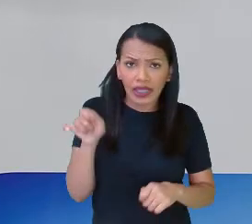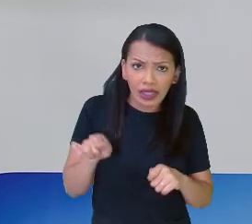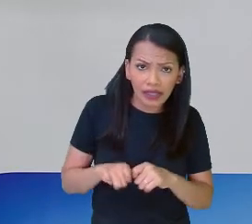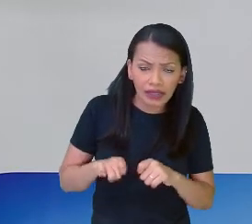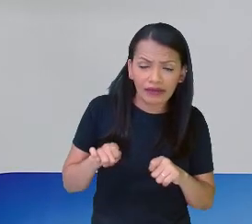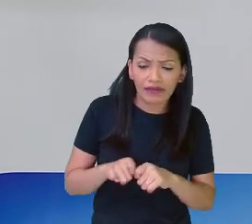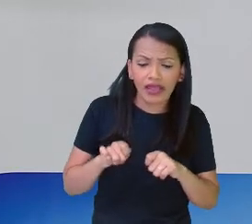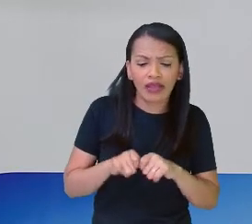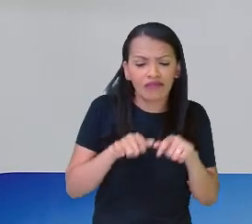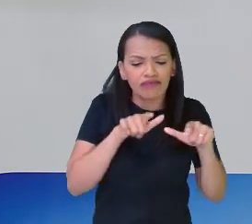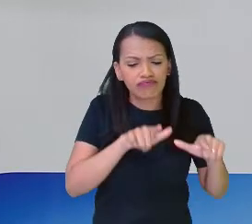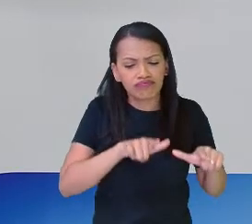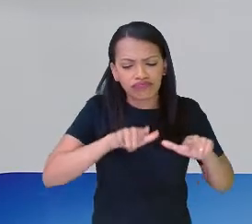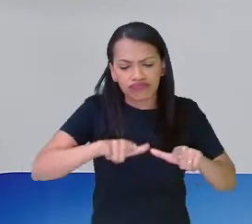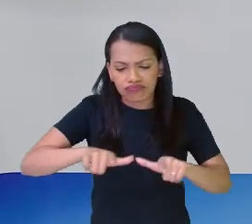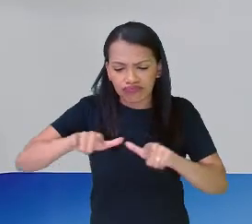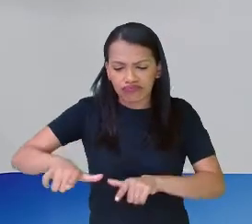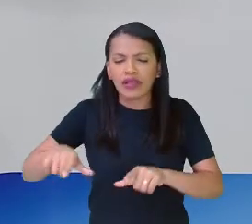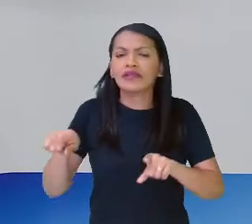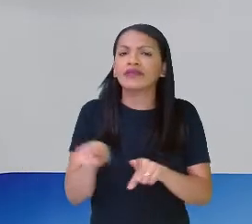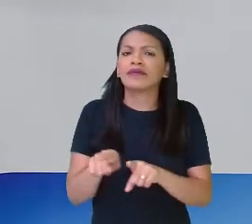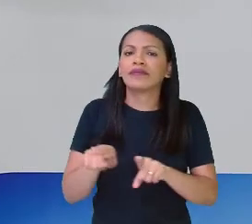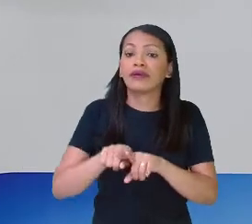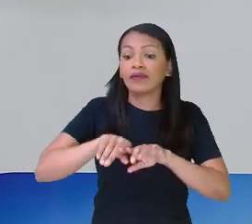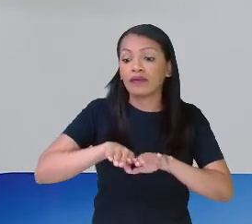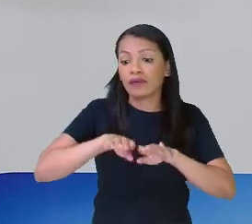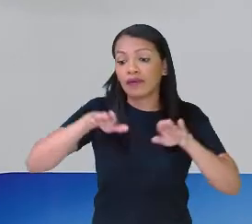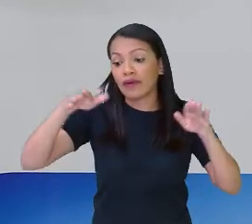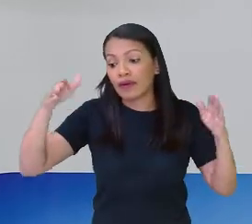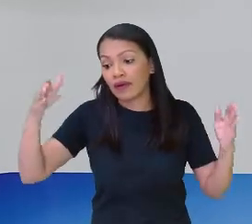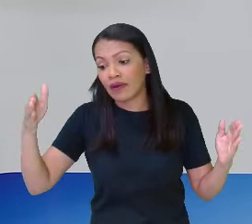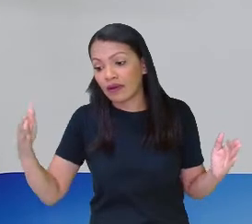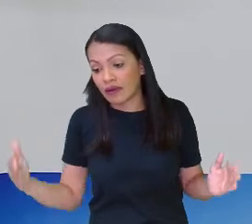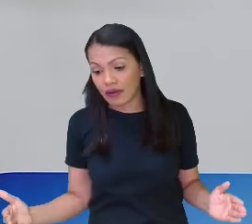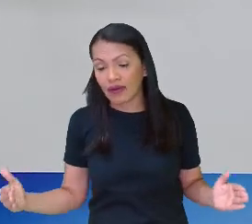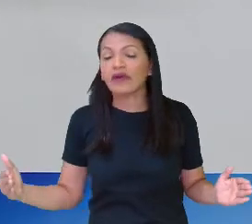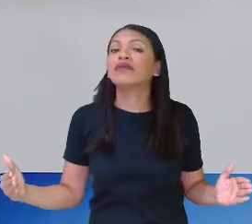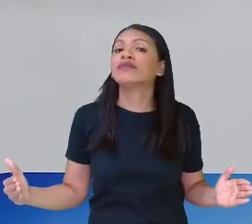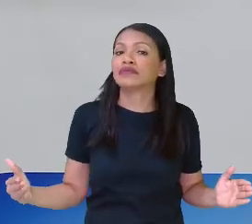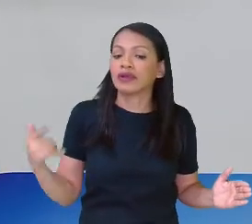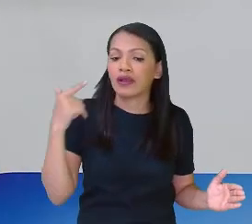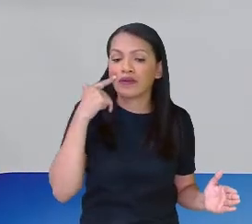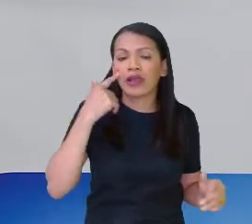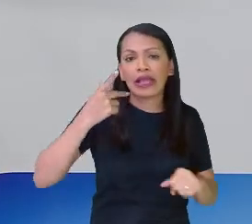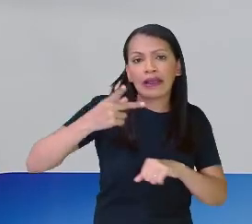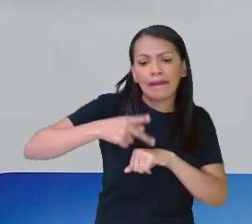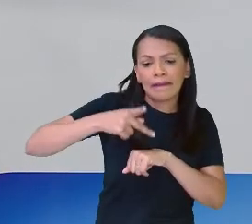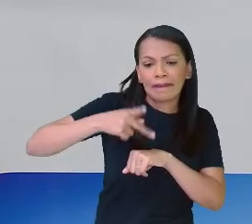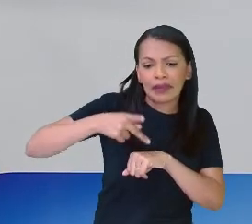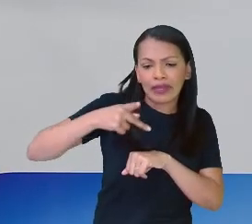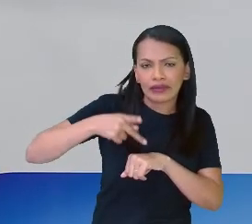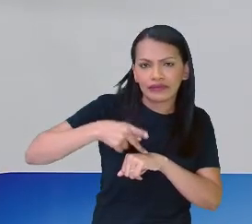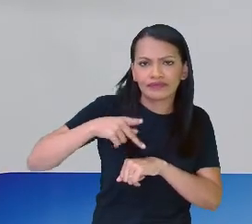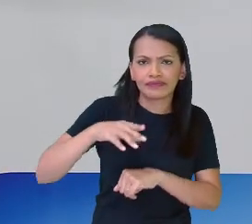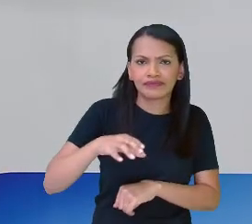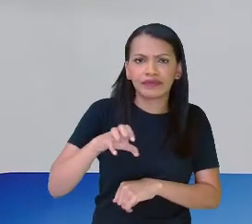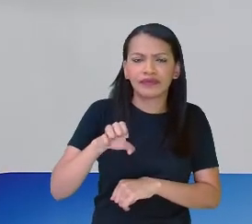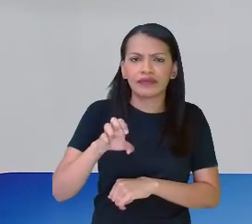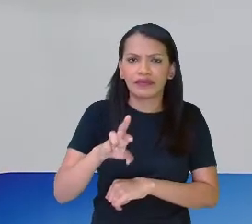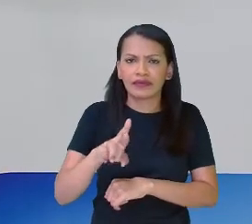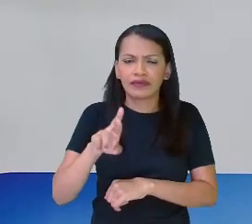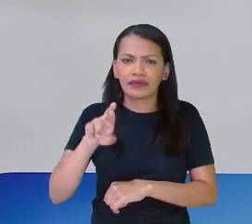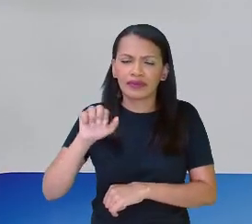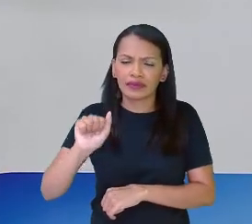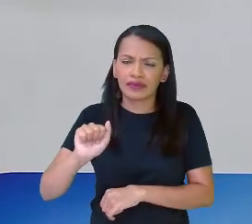com, pega, por exemplo, uma mesa como essa aí e coloca pedras de cerâmica chamada